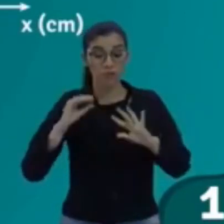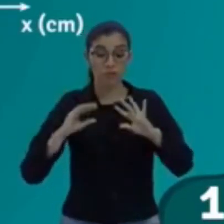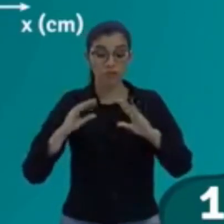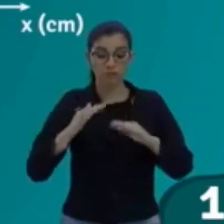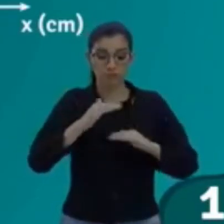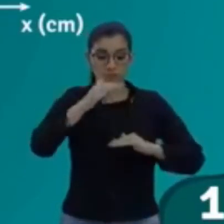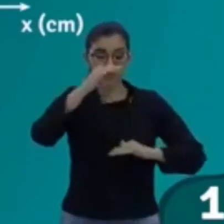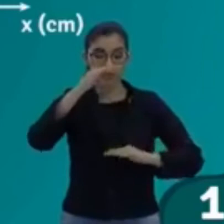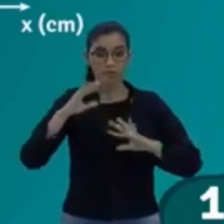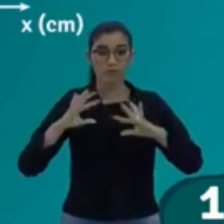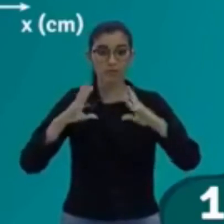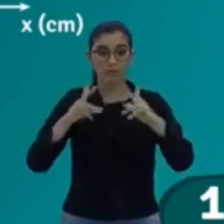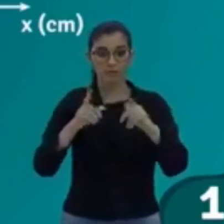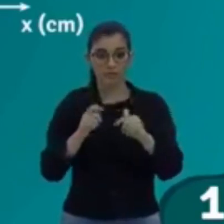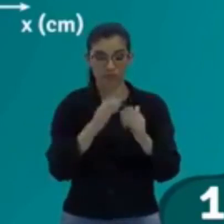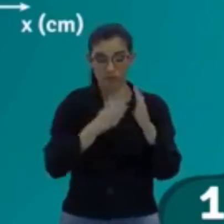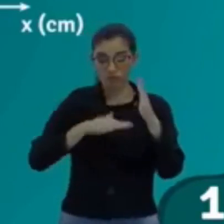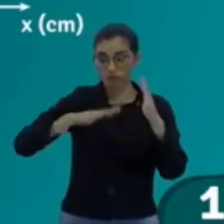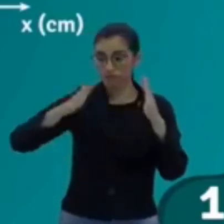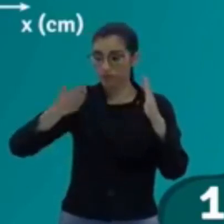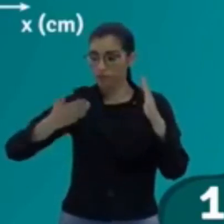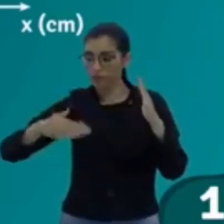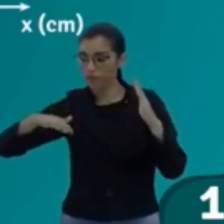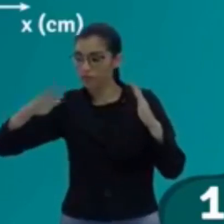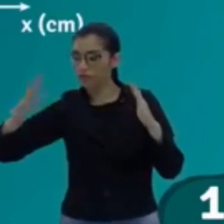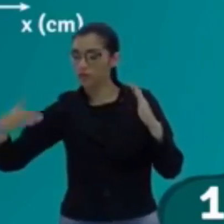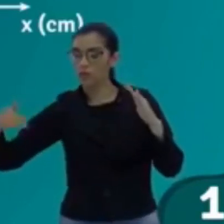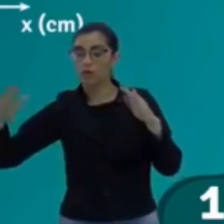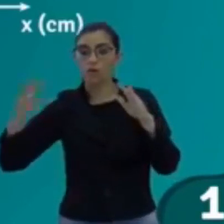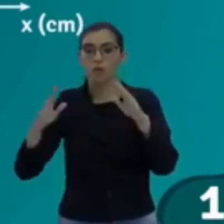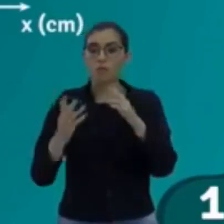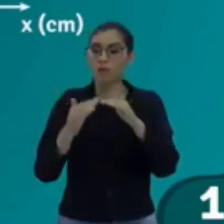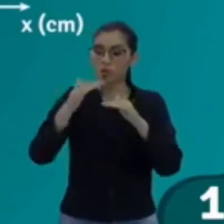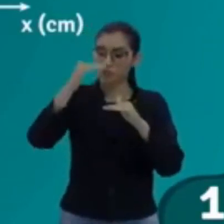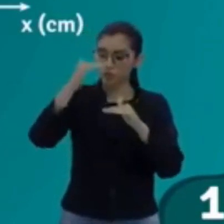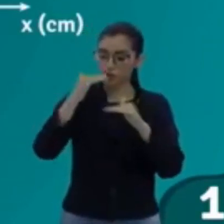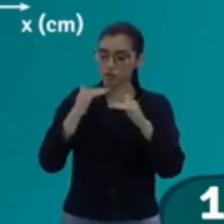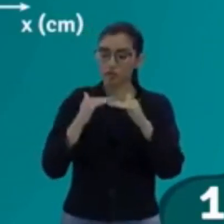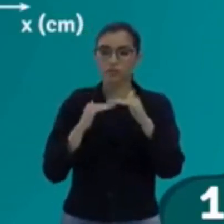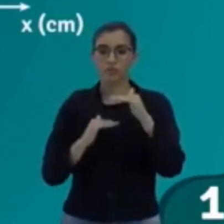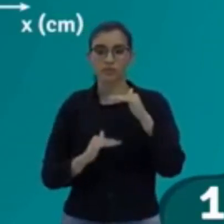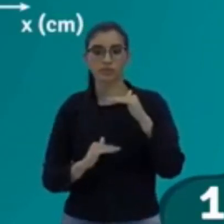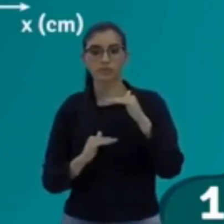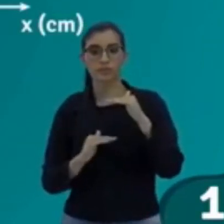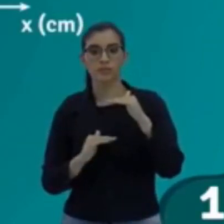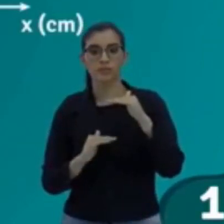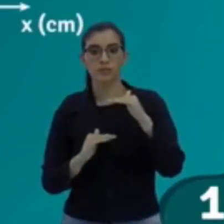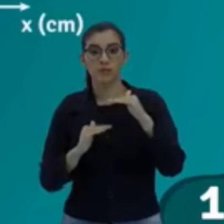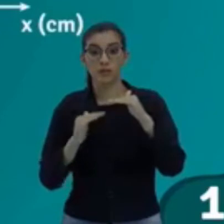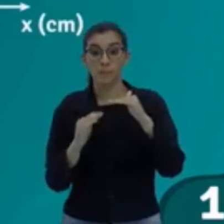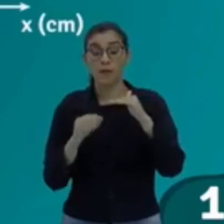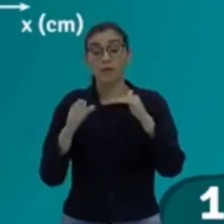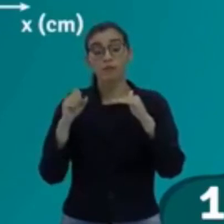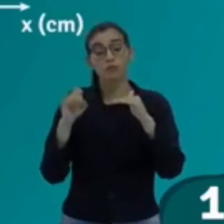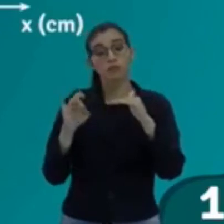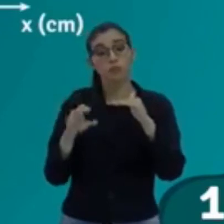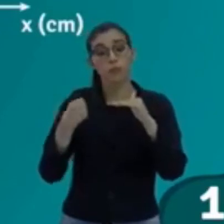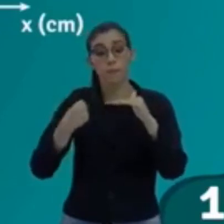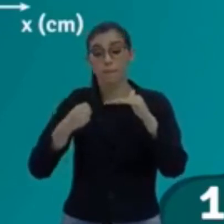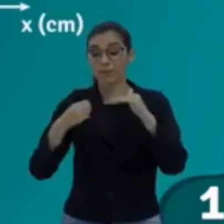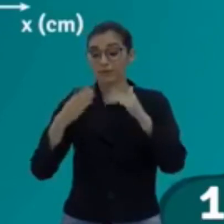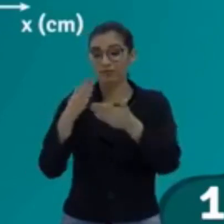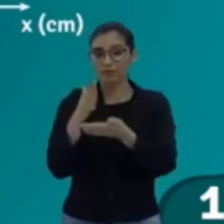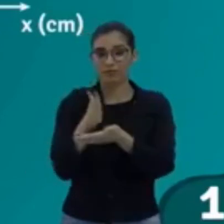da onda. Tanto da parte de cima como da parte de baixo. Pra amplitude eu preciso só da metade.